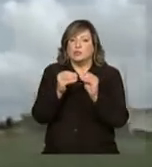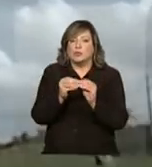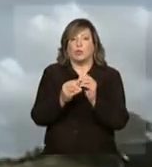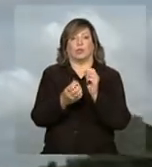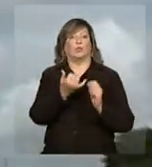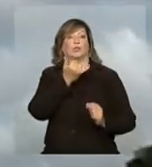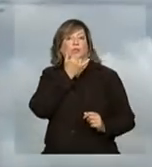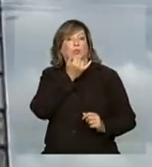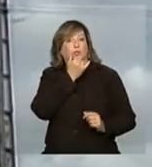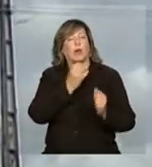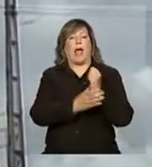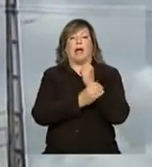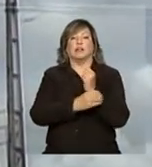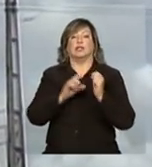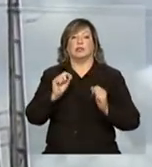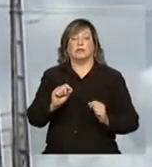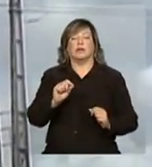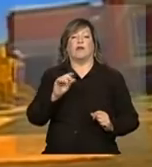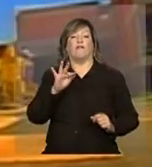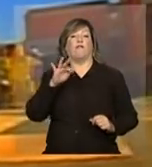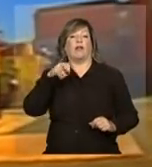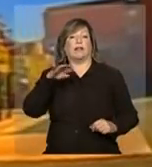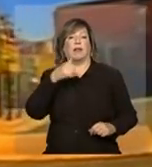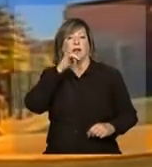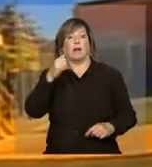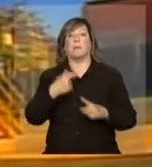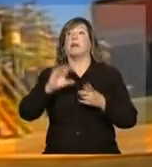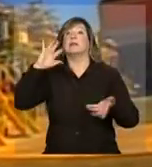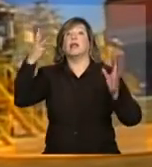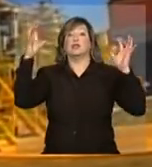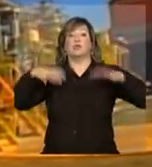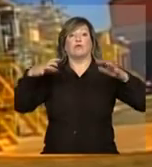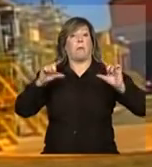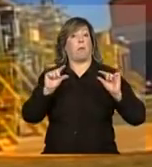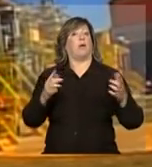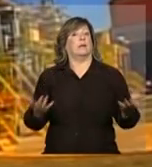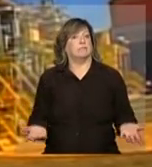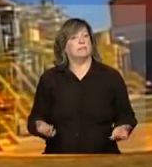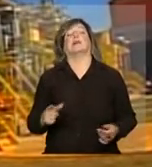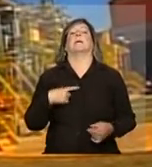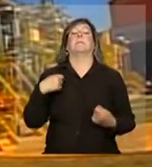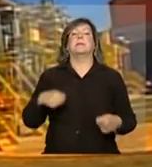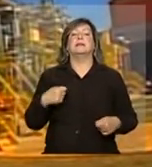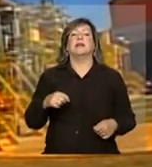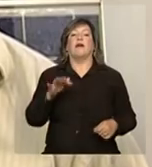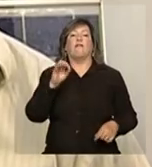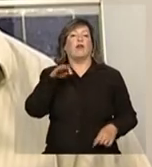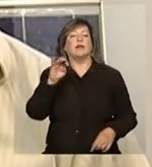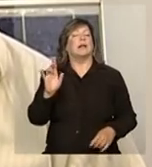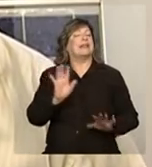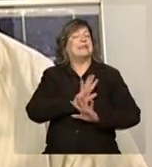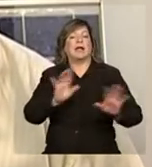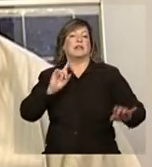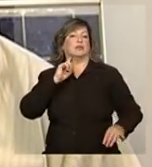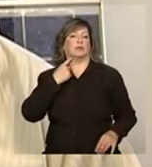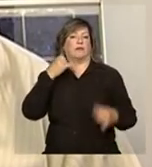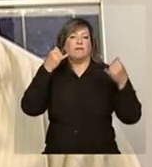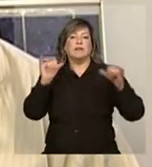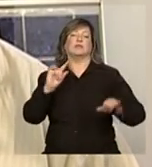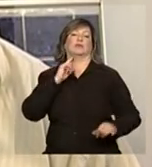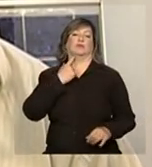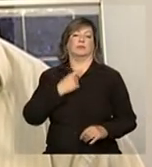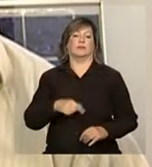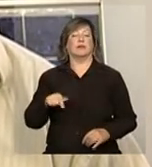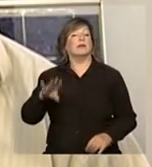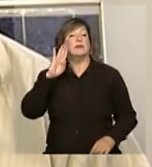energia, por exemplo, nos períodos de pouca chuva. Também aí, a opção é por fontes não poluentes. A forma convencional é